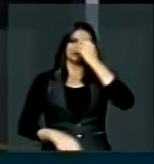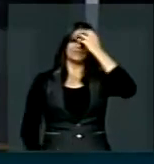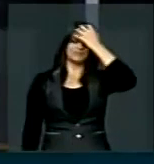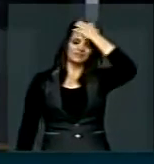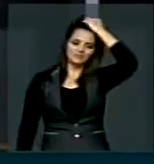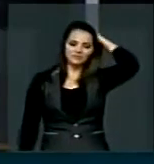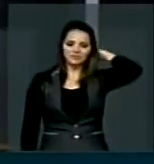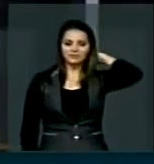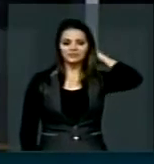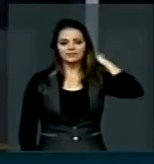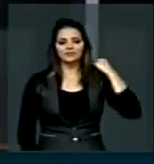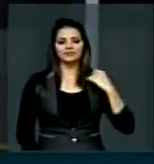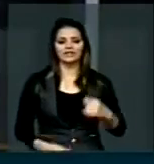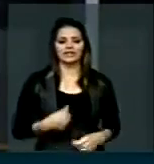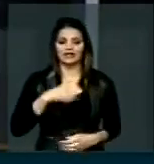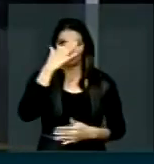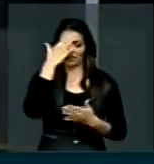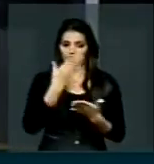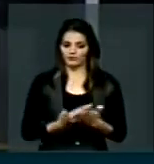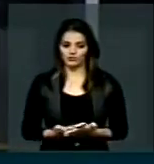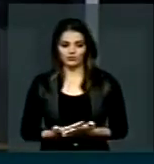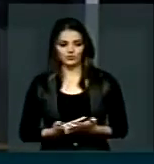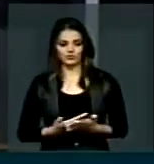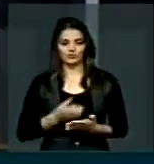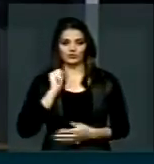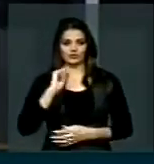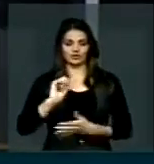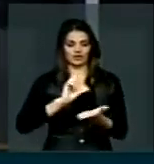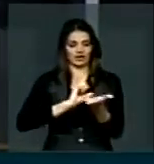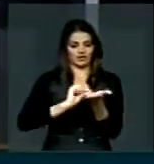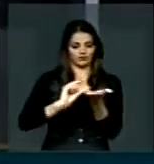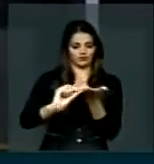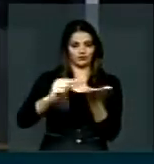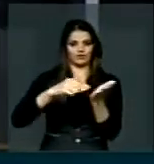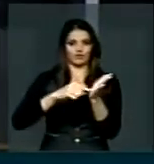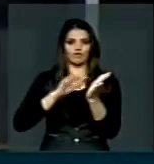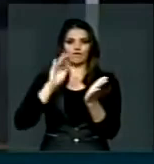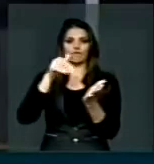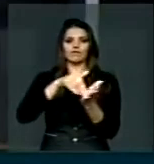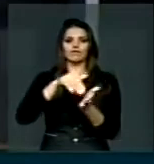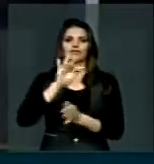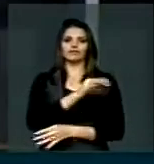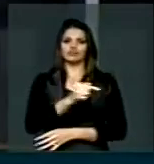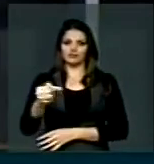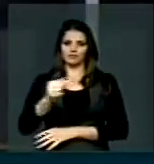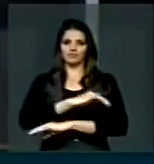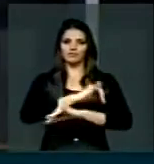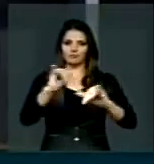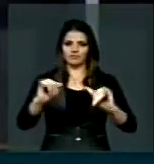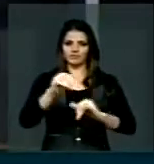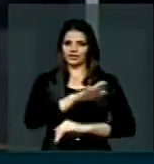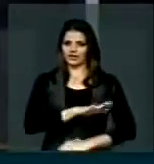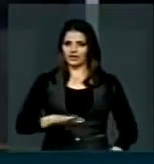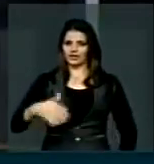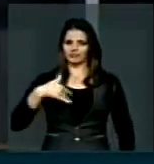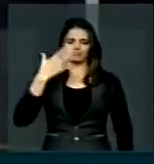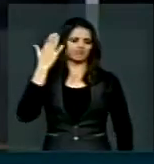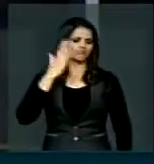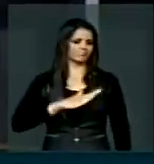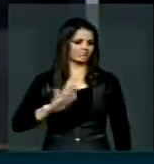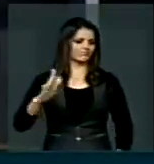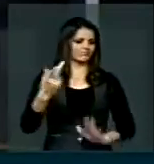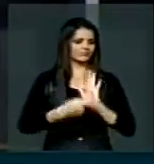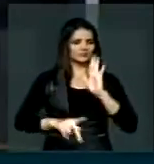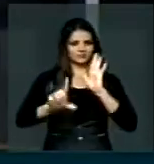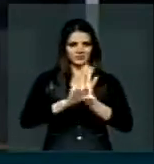eu acredito, Gonzaguinha, que com esse artigo que eu escrevi no final de semana, as crianças que não gostaram